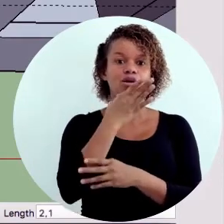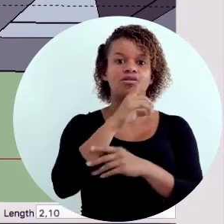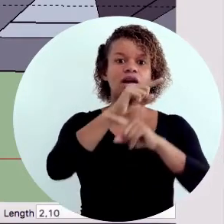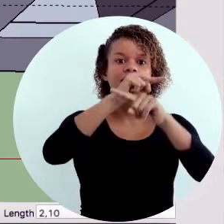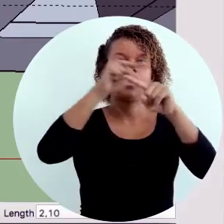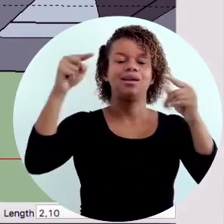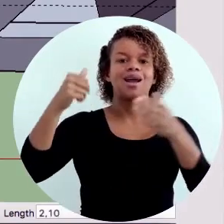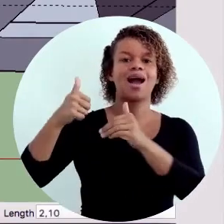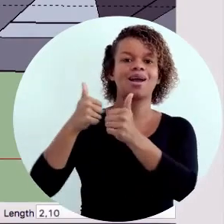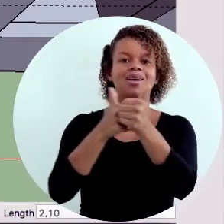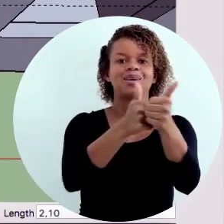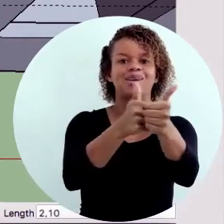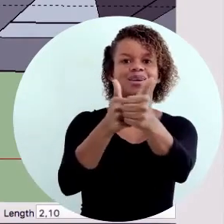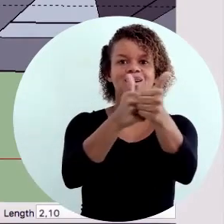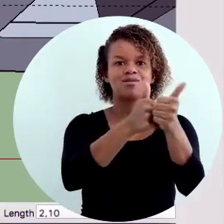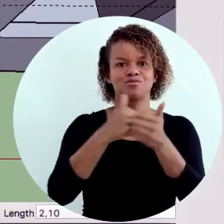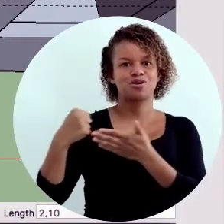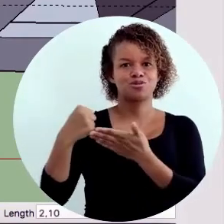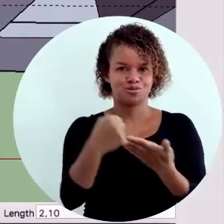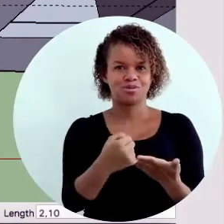Vai criar uma nova linha guia.